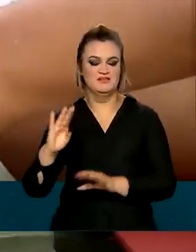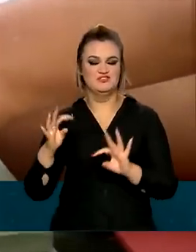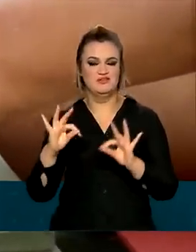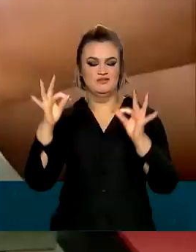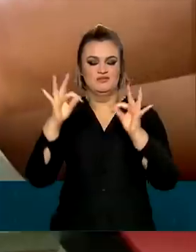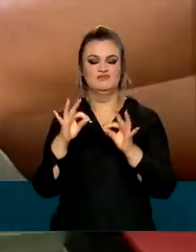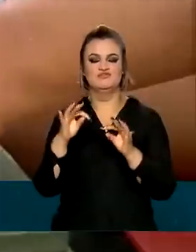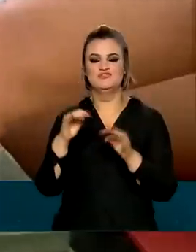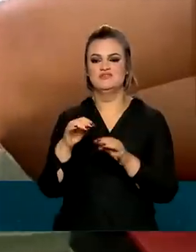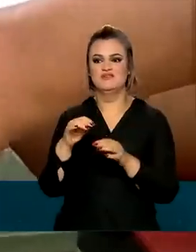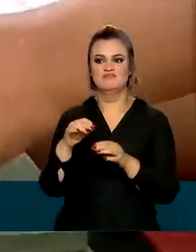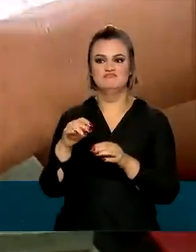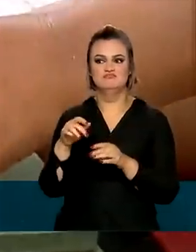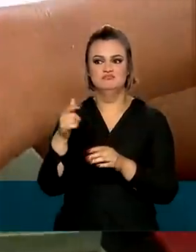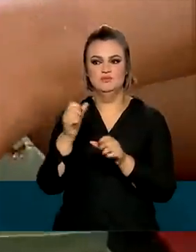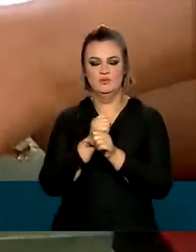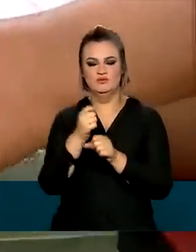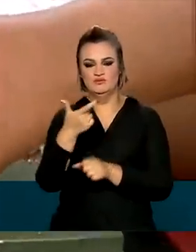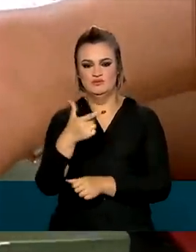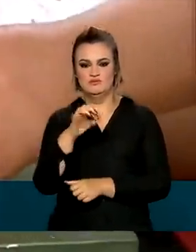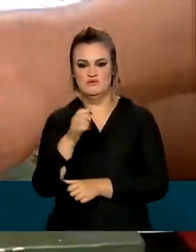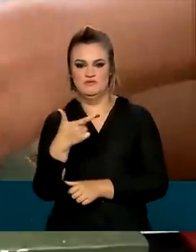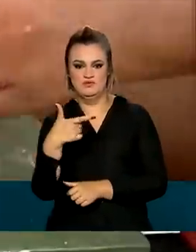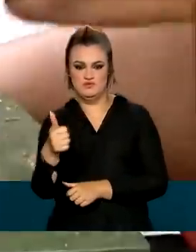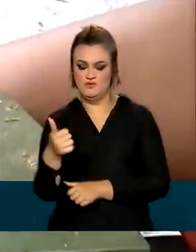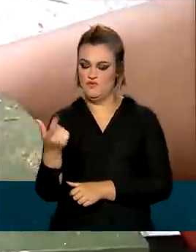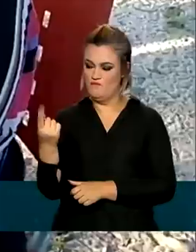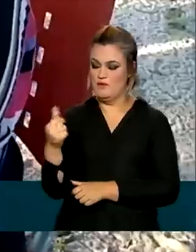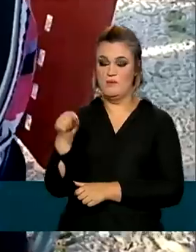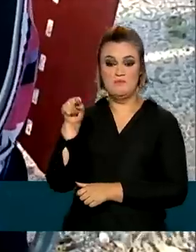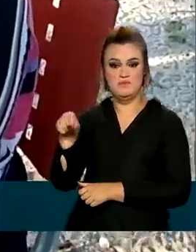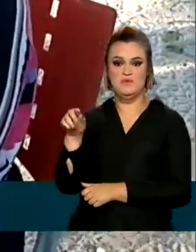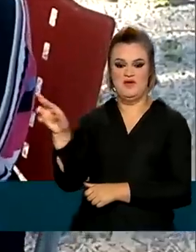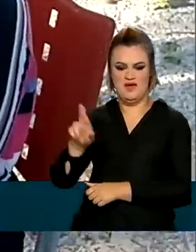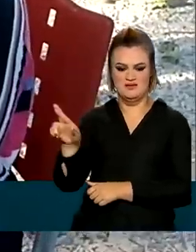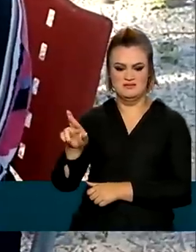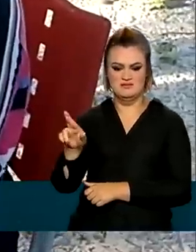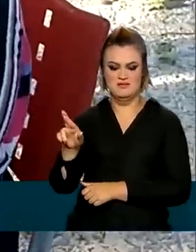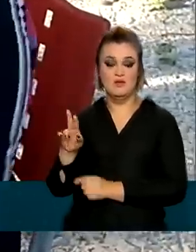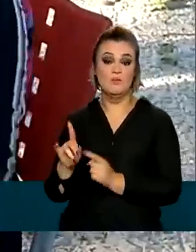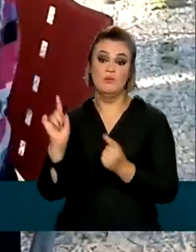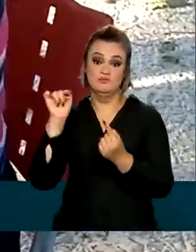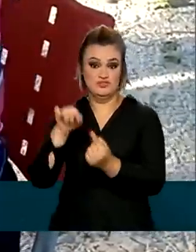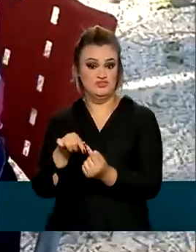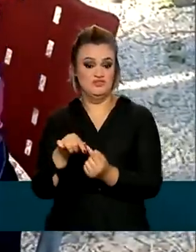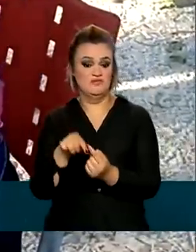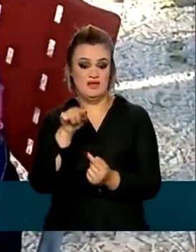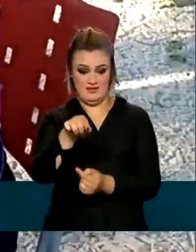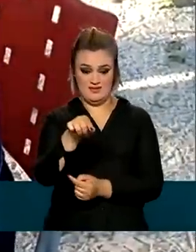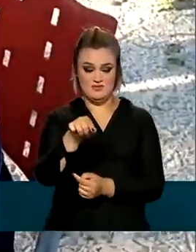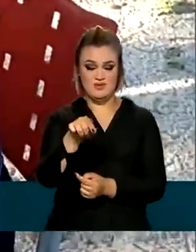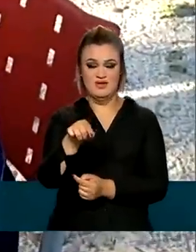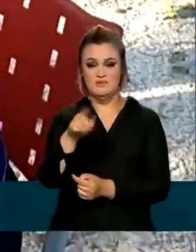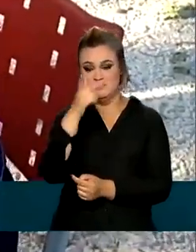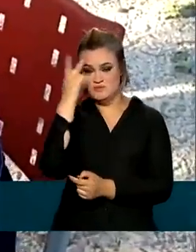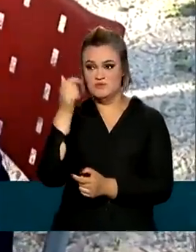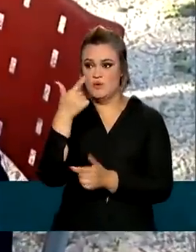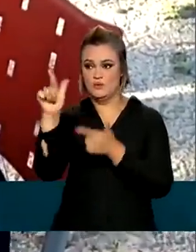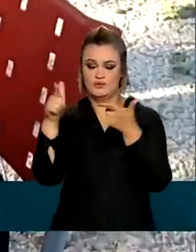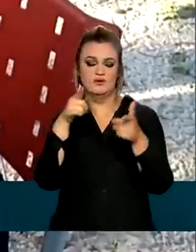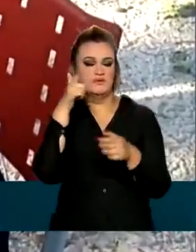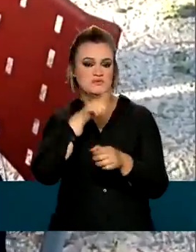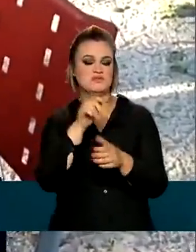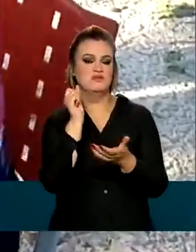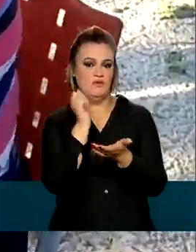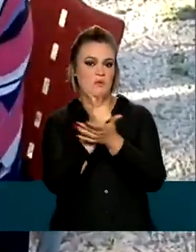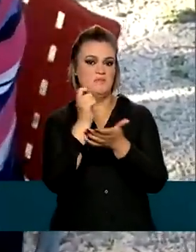Social 2021. Custa pouco mais de mil reais. O objetivo agora é tornar o produto mais acessível às